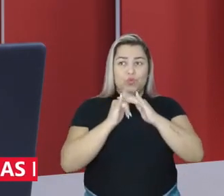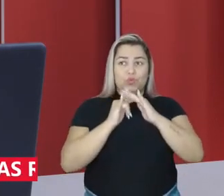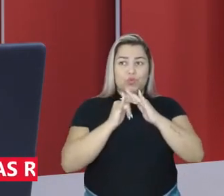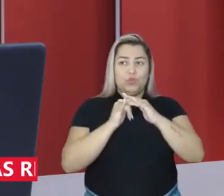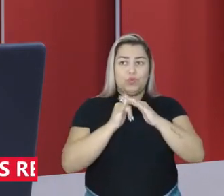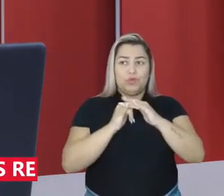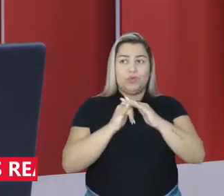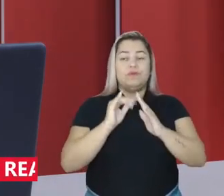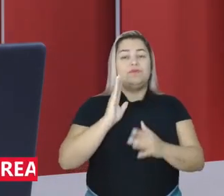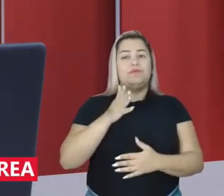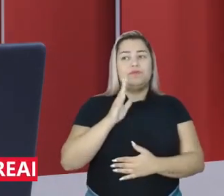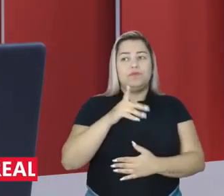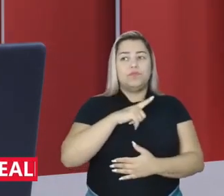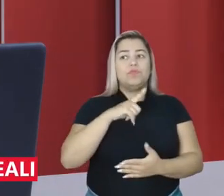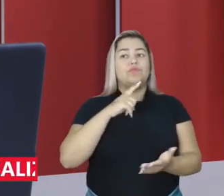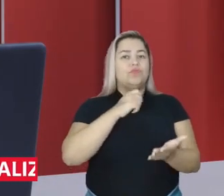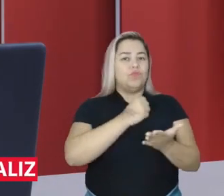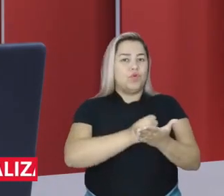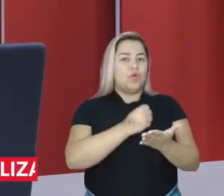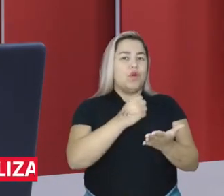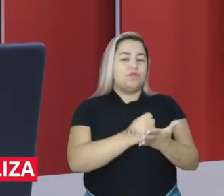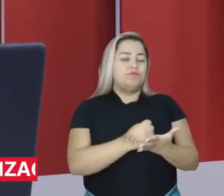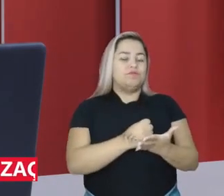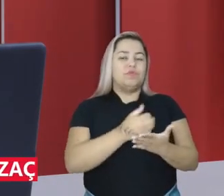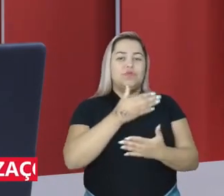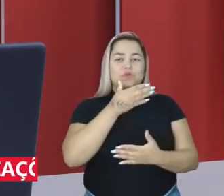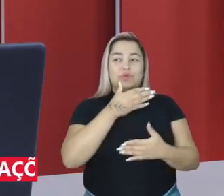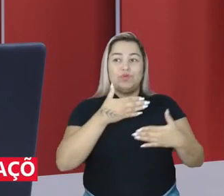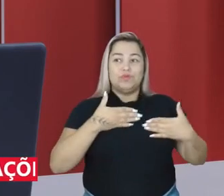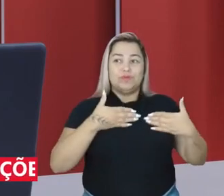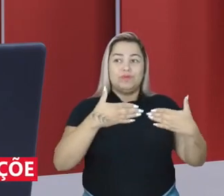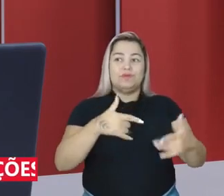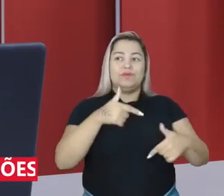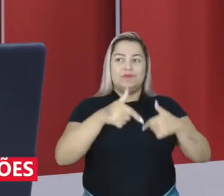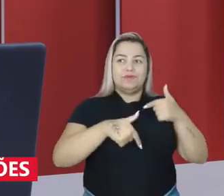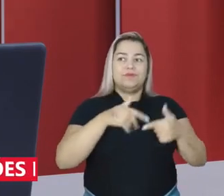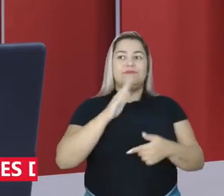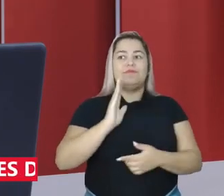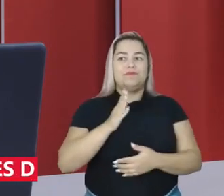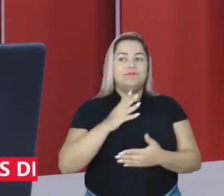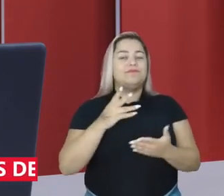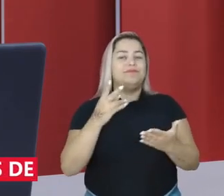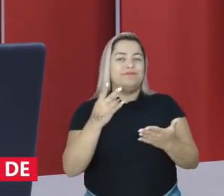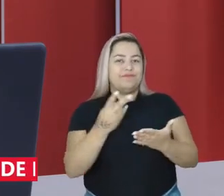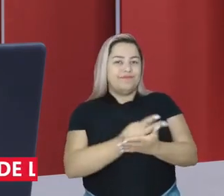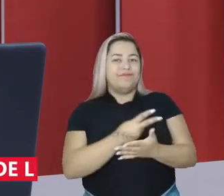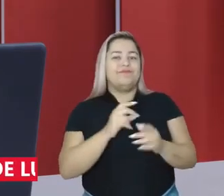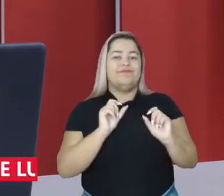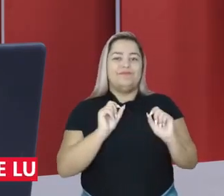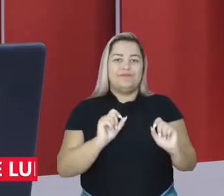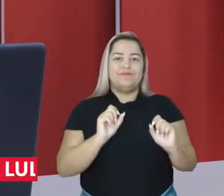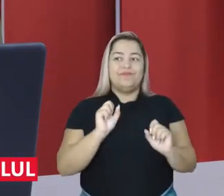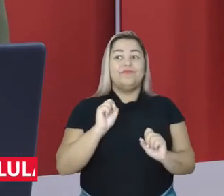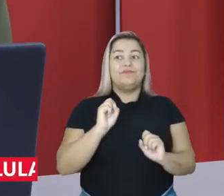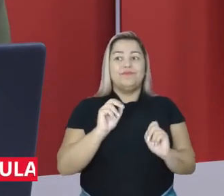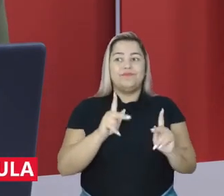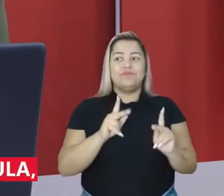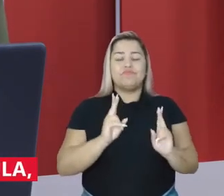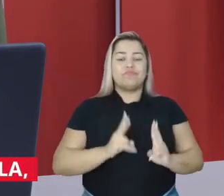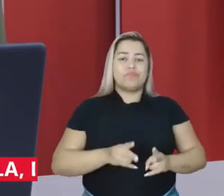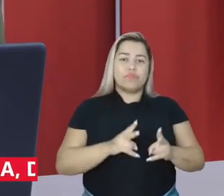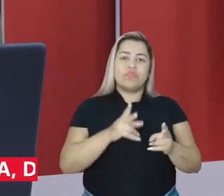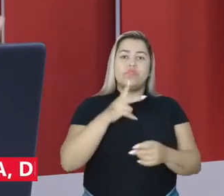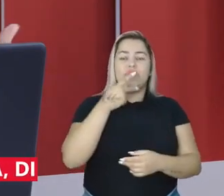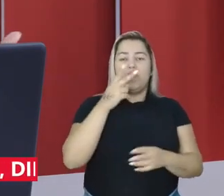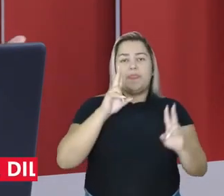produção, já temos um acordo com o Ministério do Trabalho, só chamar que eles vêm, tá vendo? E a gente continua falando